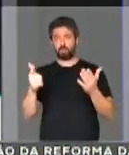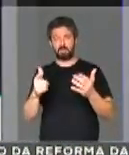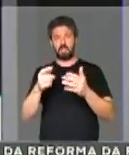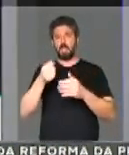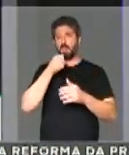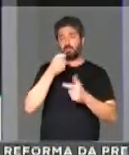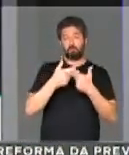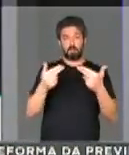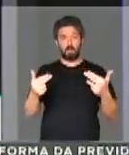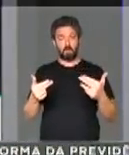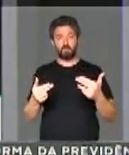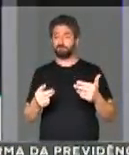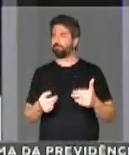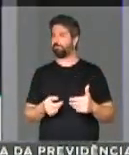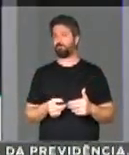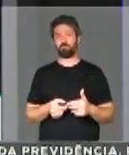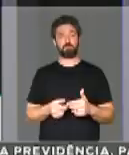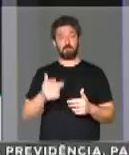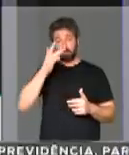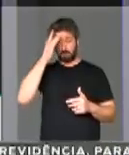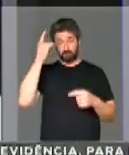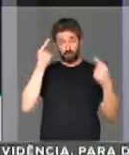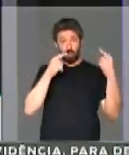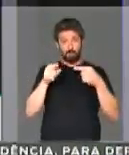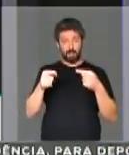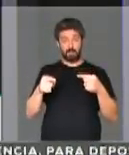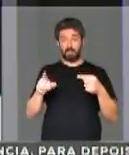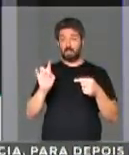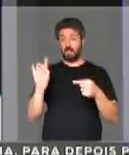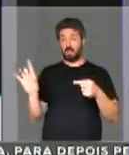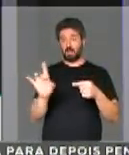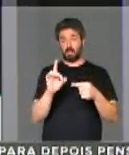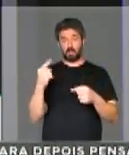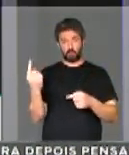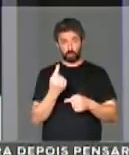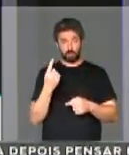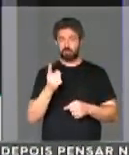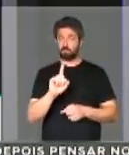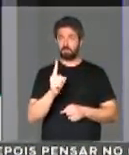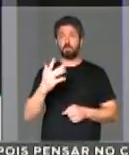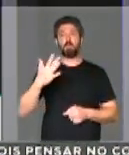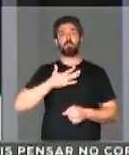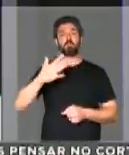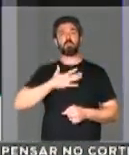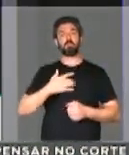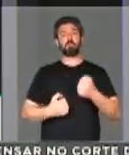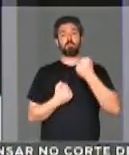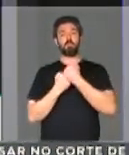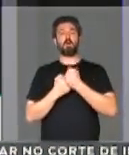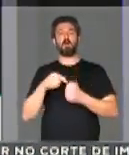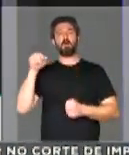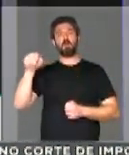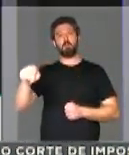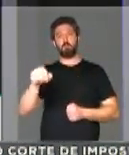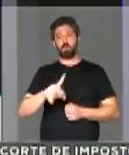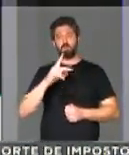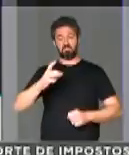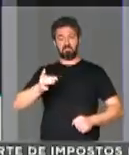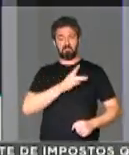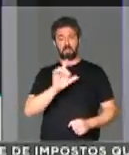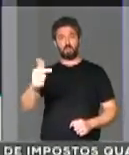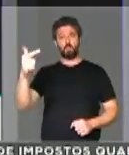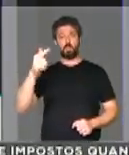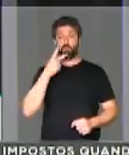Eu quero dizer que essas pessoas que foram citadas não estão só. Contam com esse deputado federal que não irá se